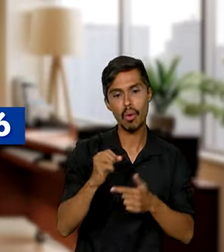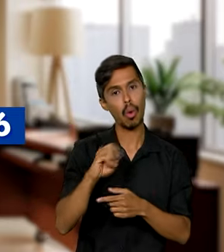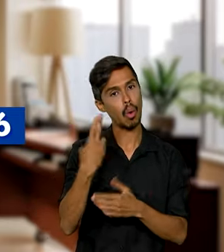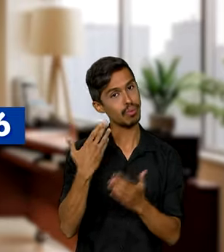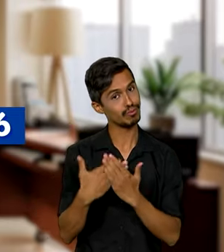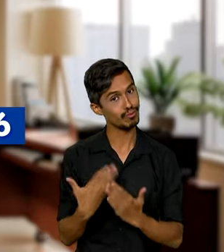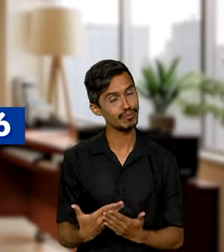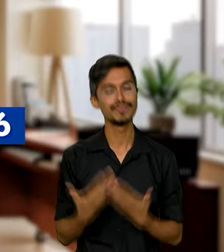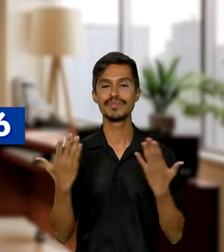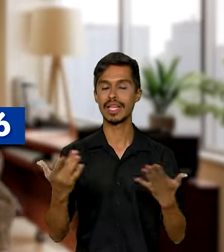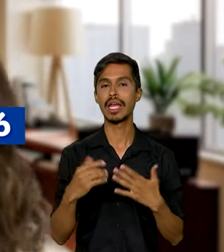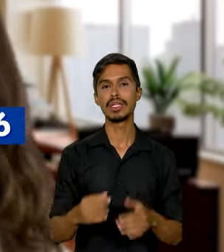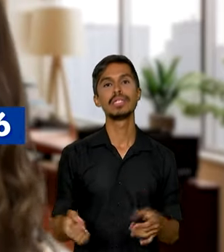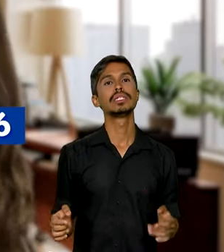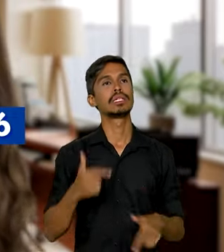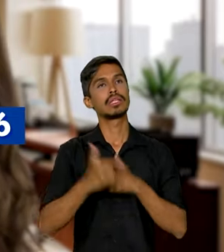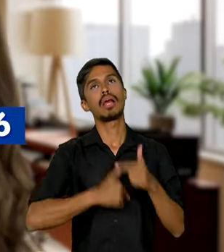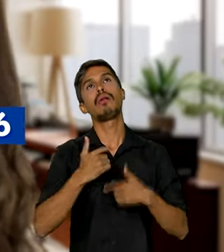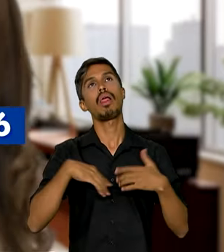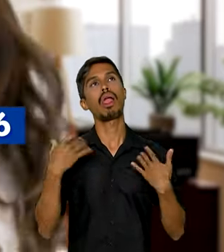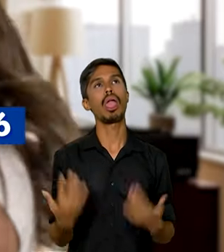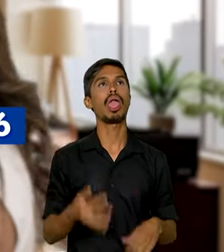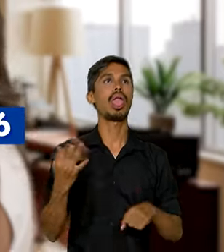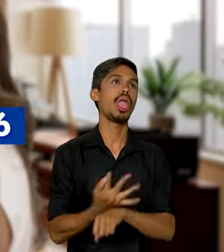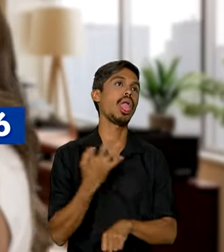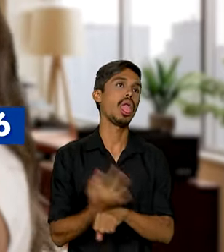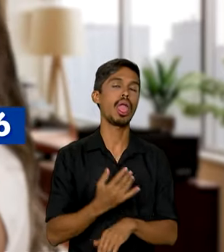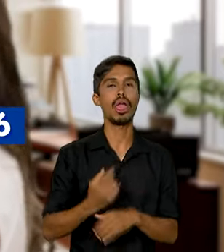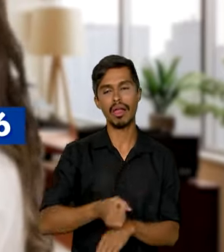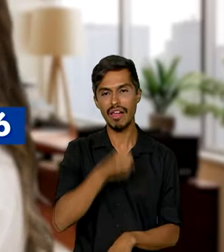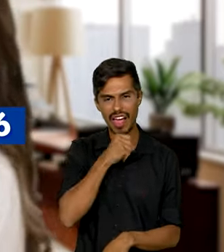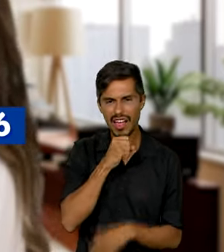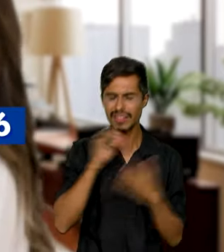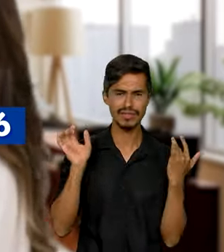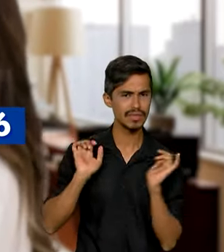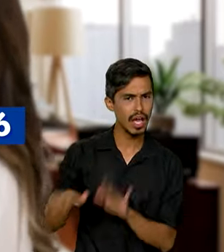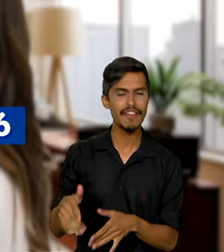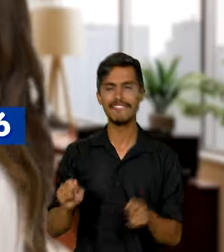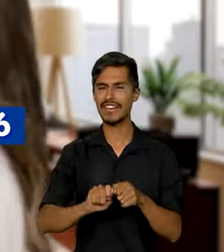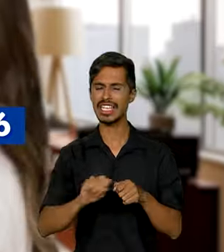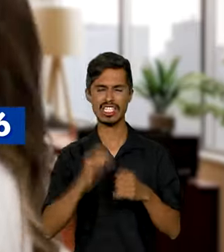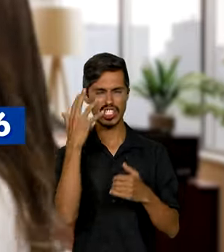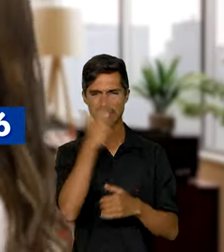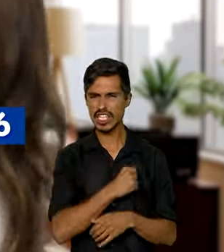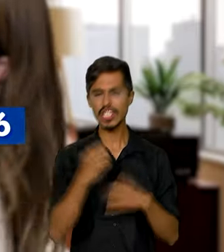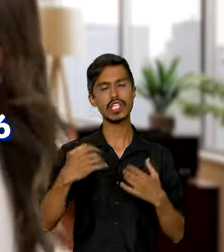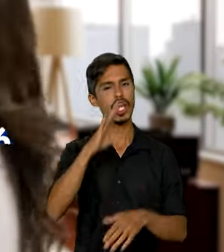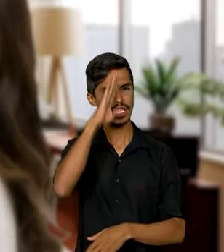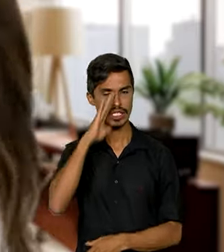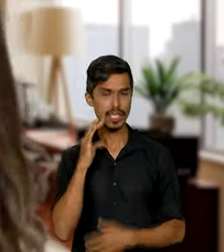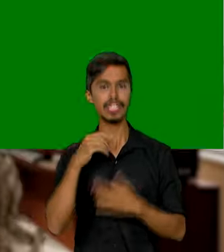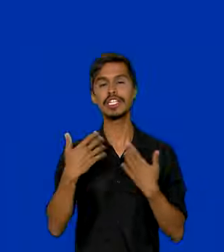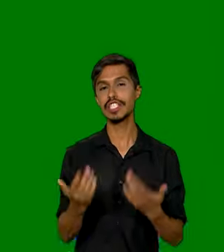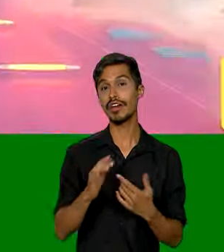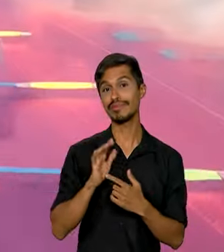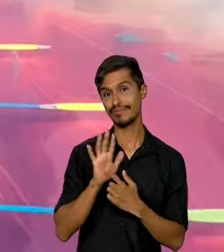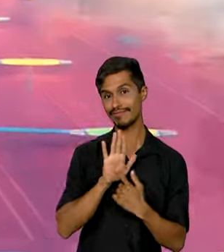estudo. Chega de trabalho tosco. Faça lindas apresentações de forma gratuita e se destaque.